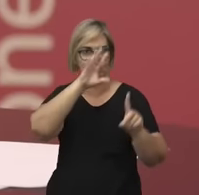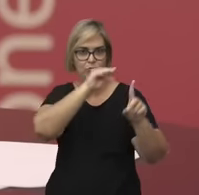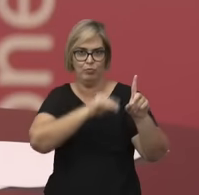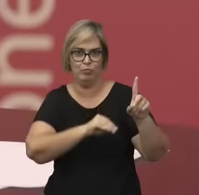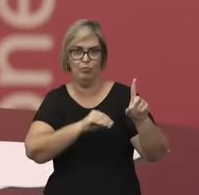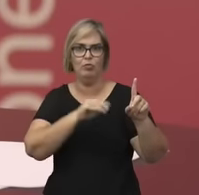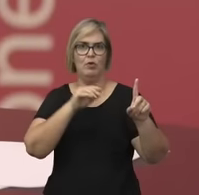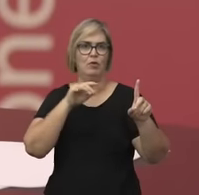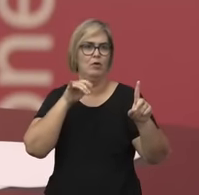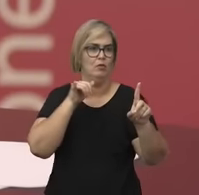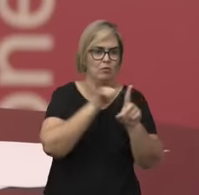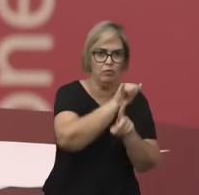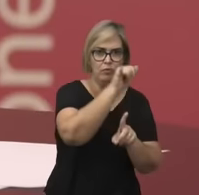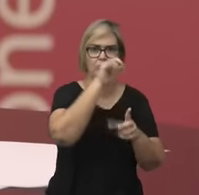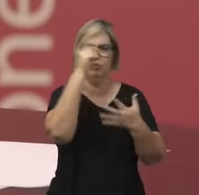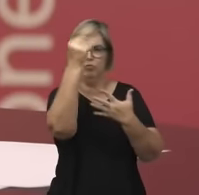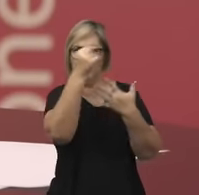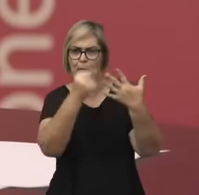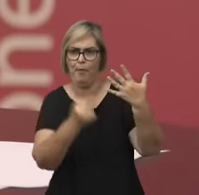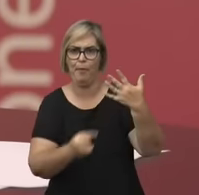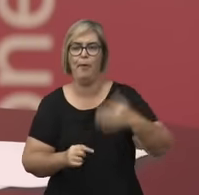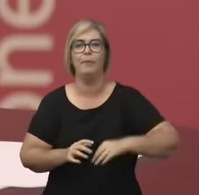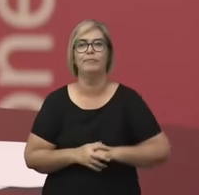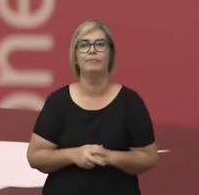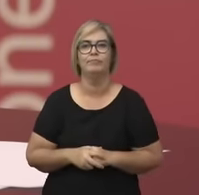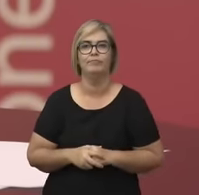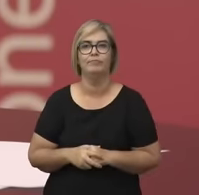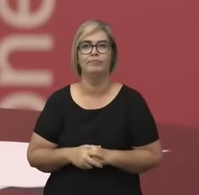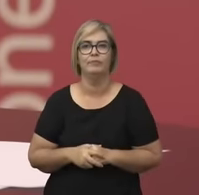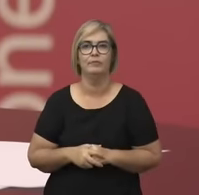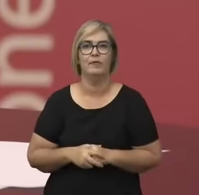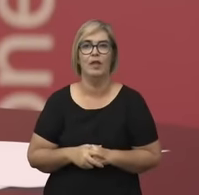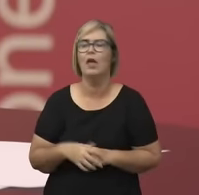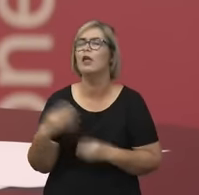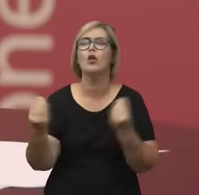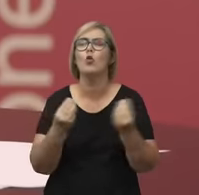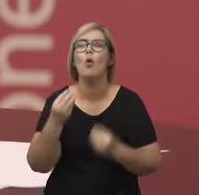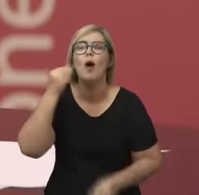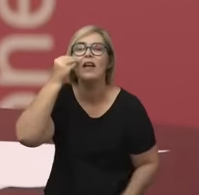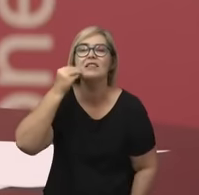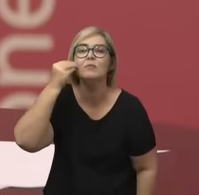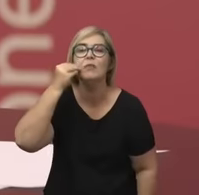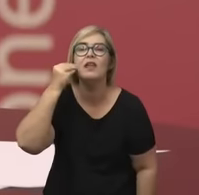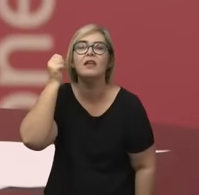né? Sobre a experiência social das mulheres, né? Em relação